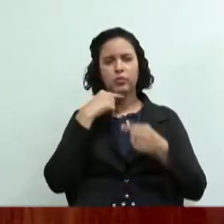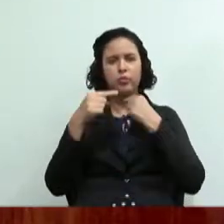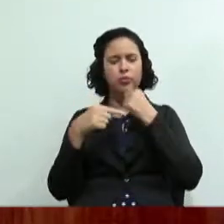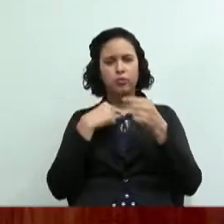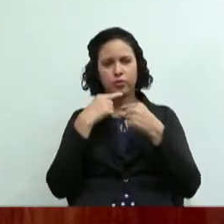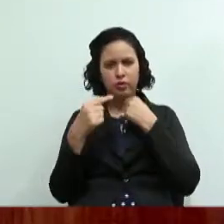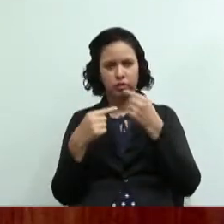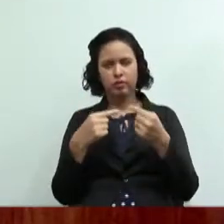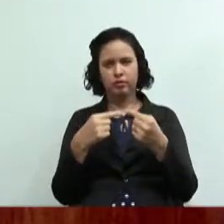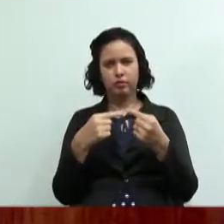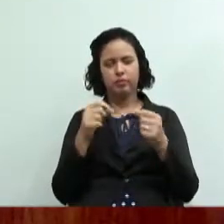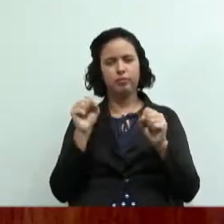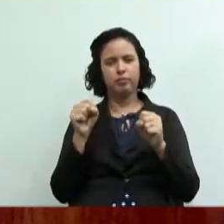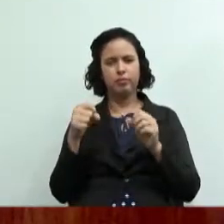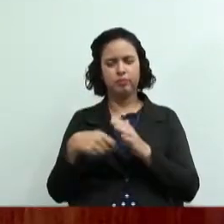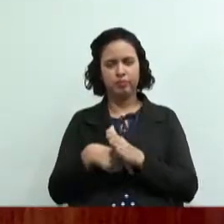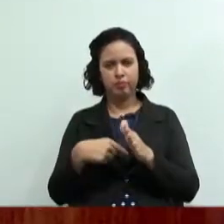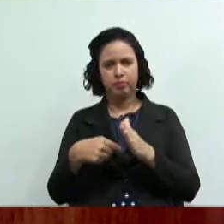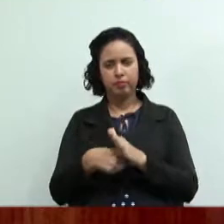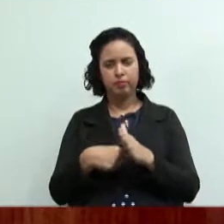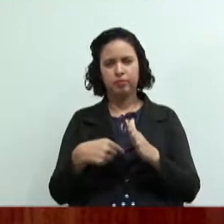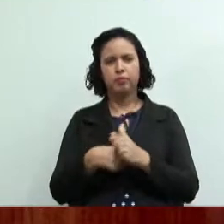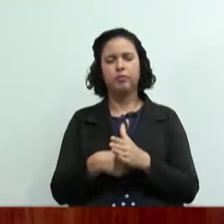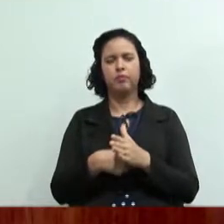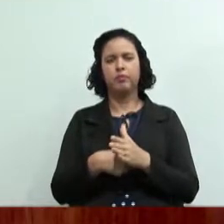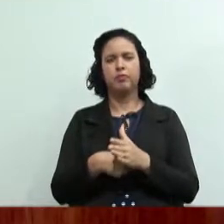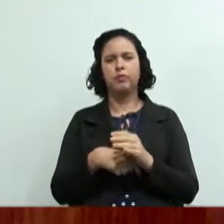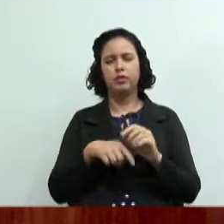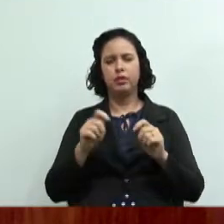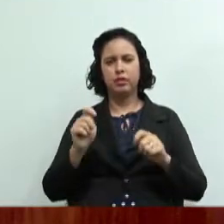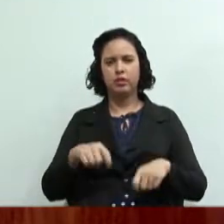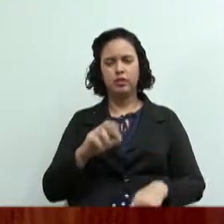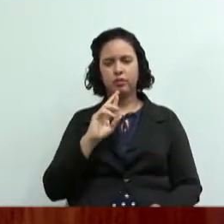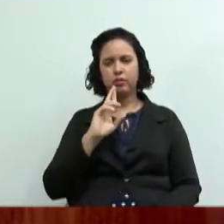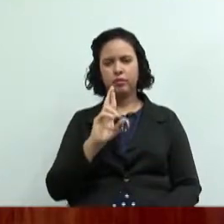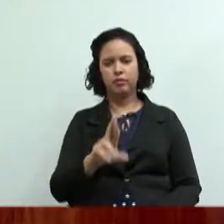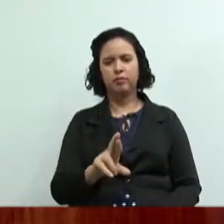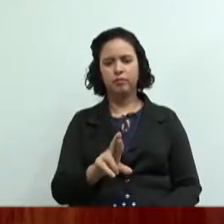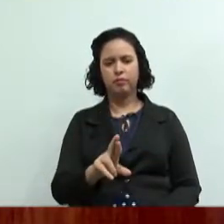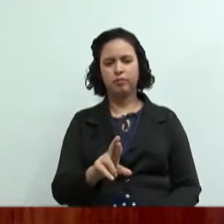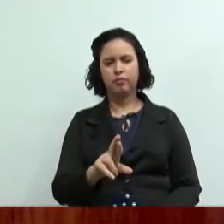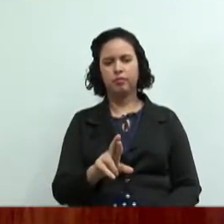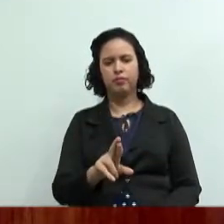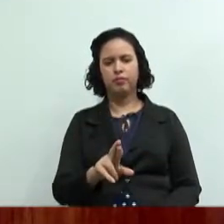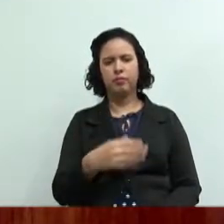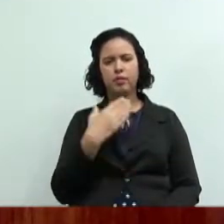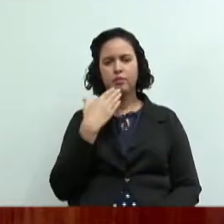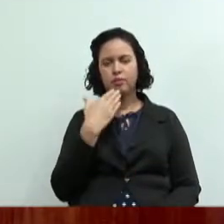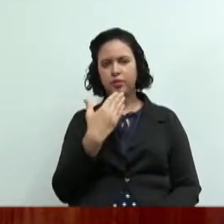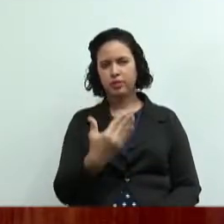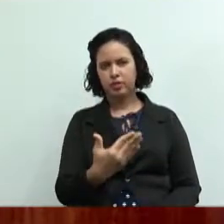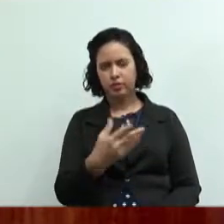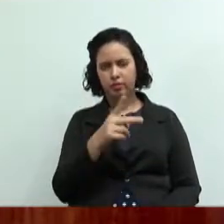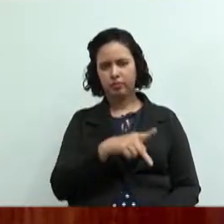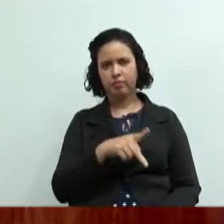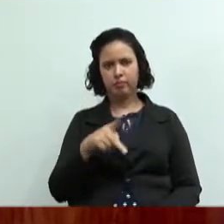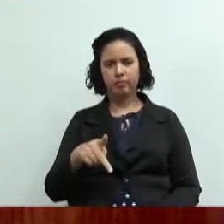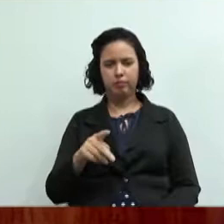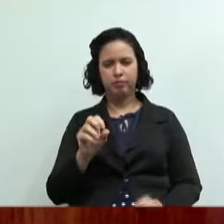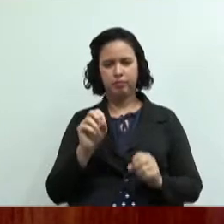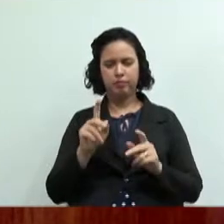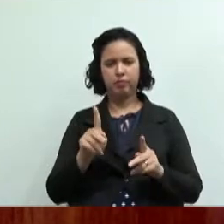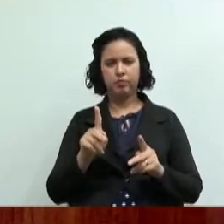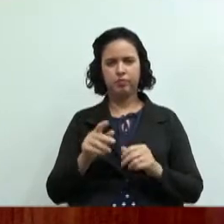intervalo eu vou ainda comentar sobre isso e aí eu posso tirar as dúvidas de vocês vocês peçam para a professora mandar no chat as dúvidas